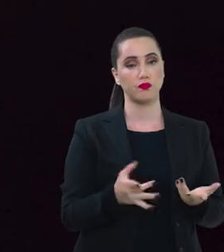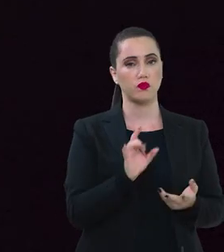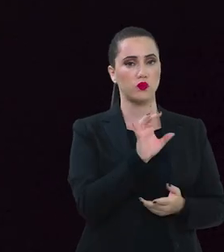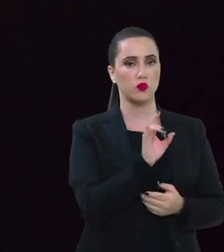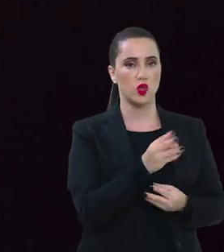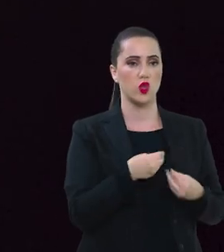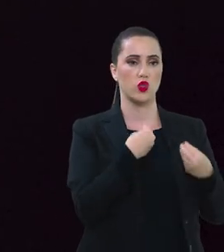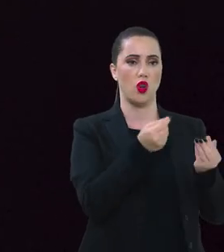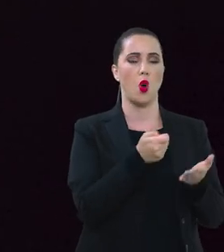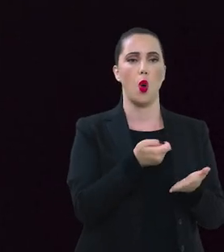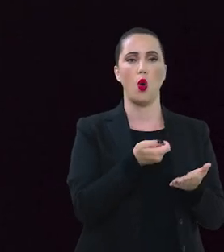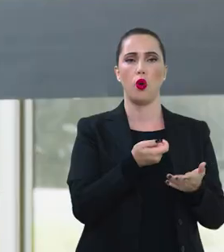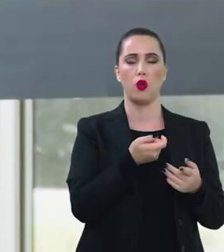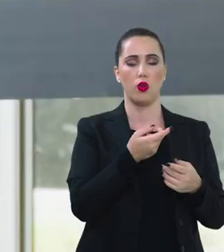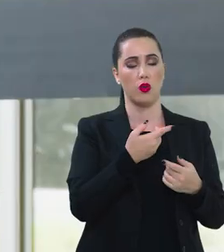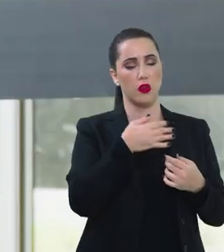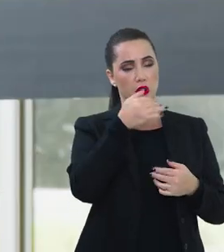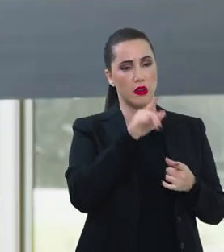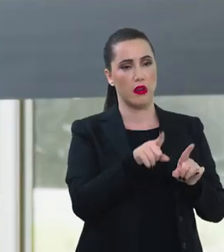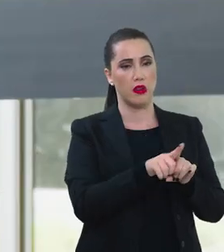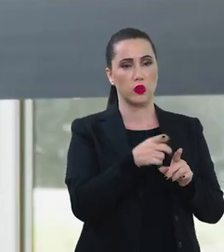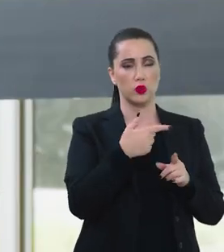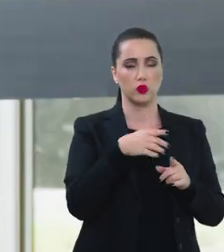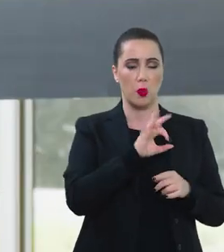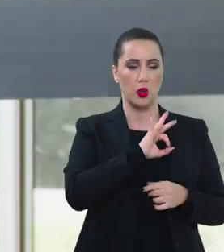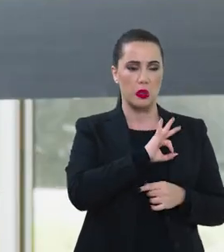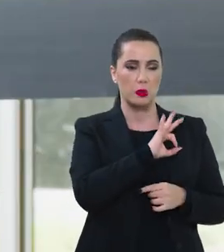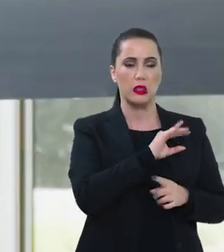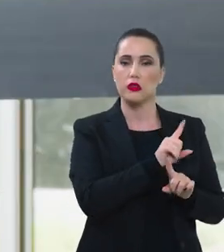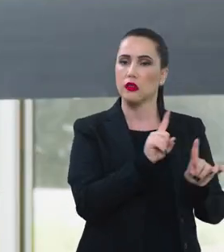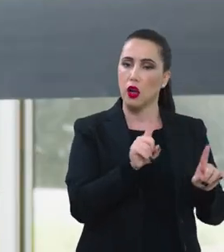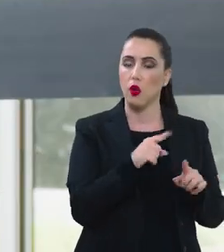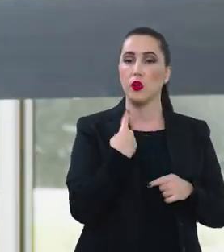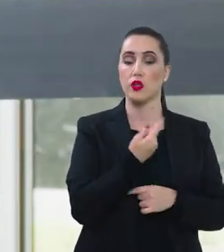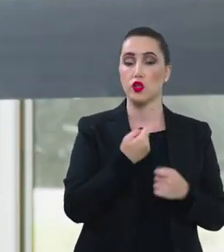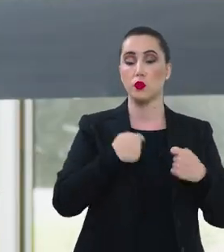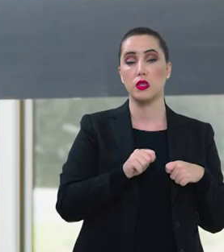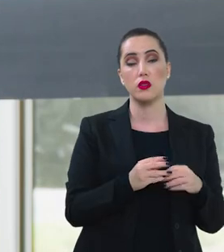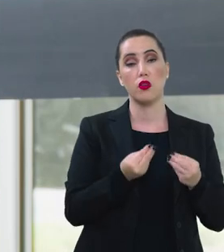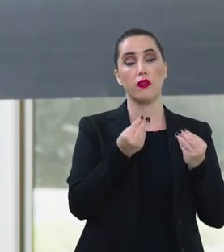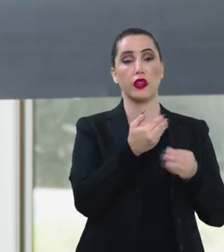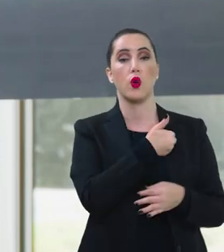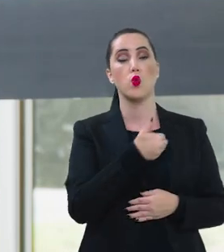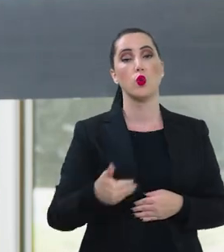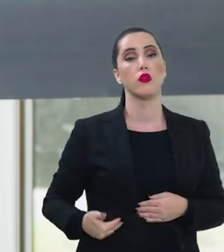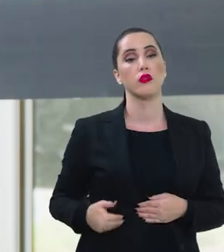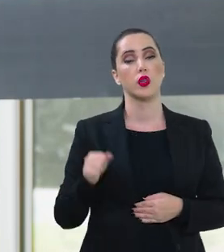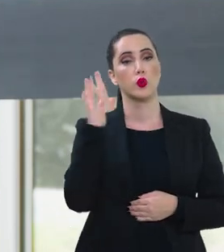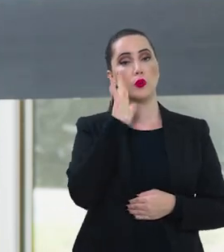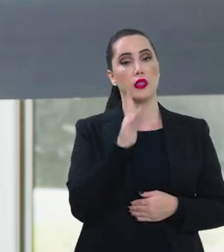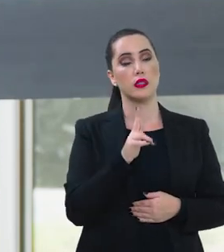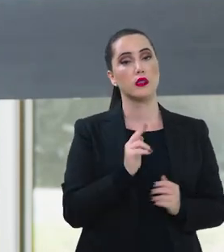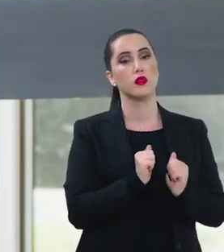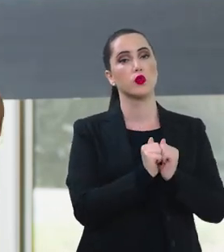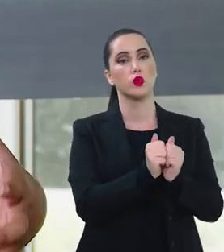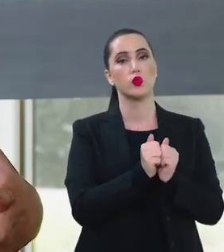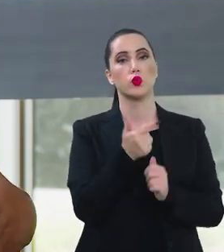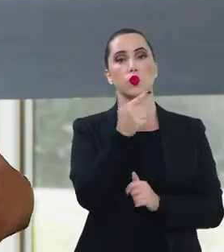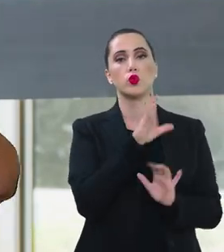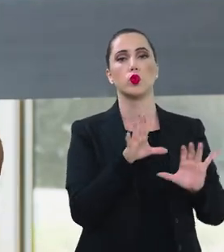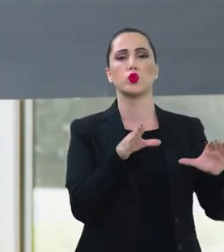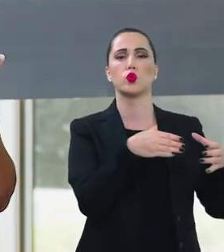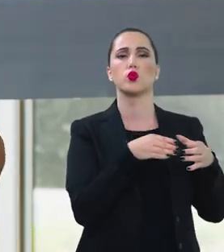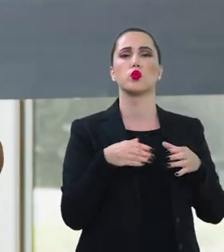população apenas da repressão apenas violência não nós precisamos garantir que o Estado brasileiro através das